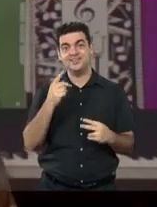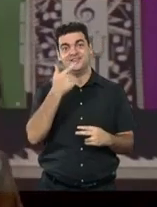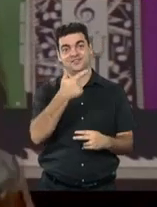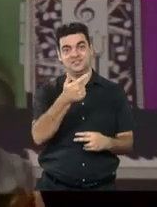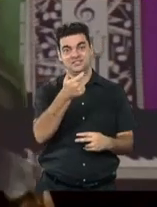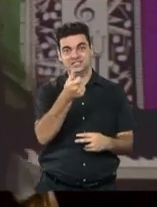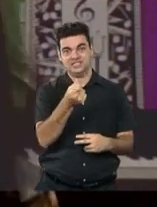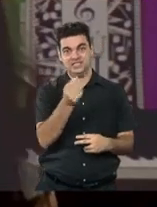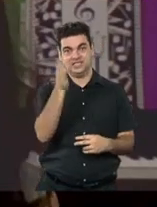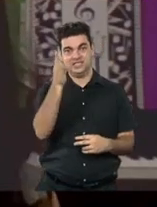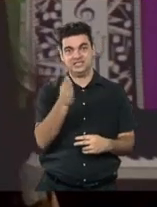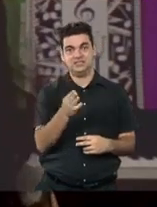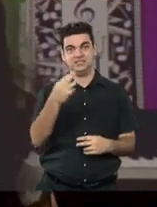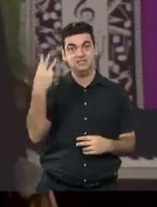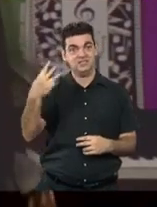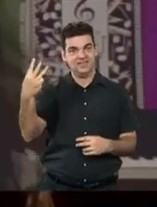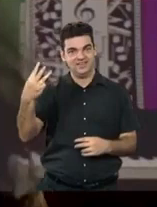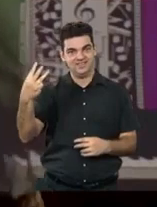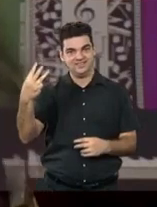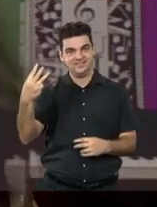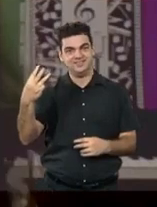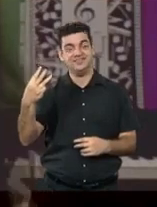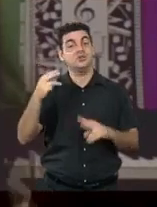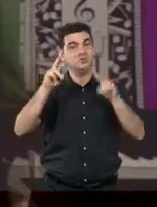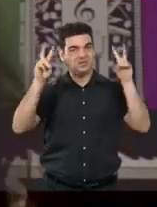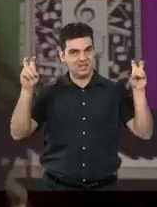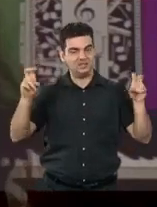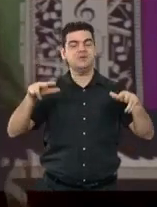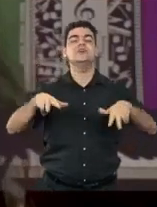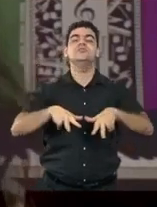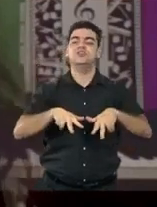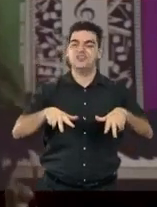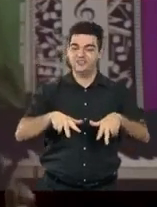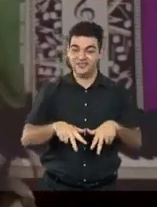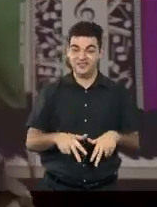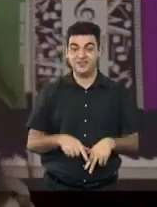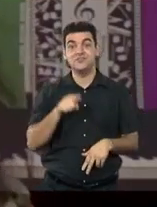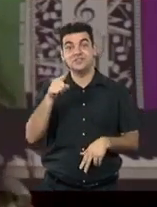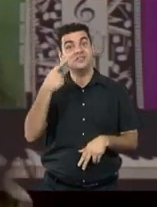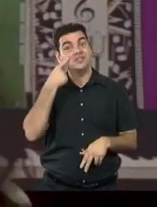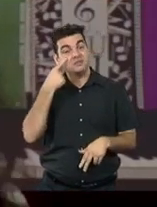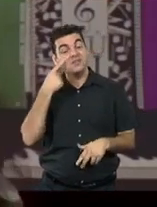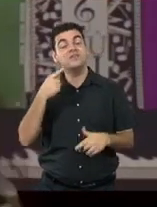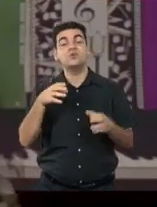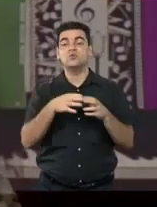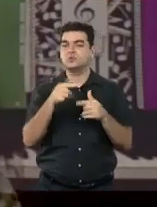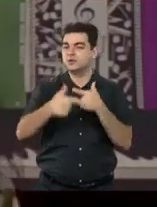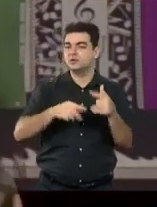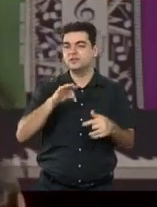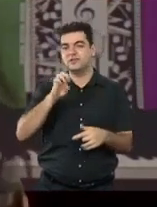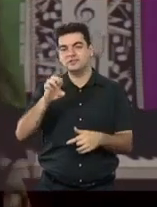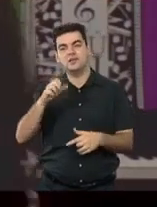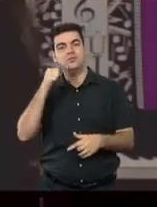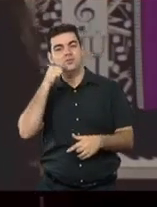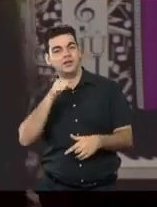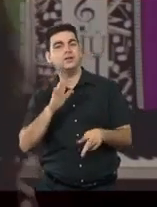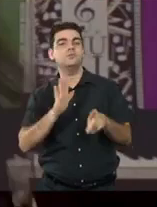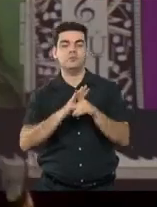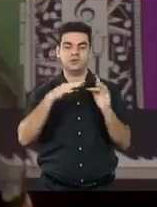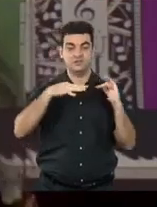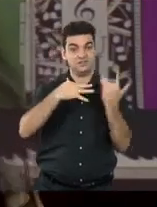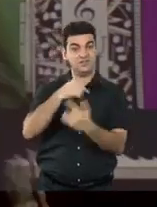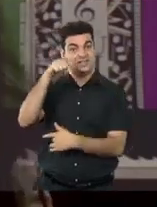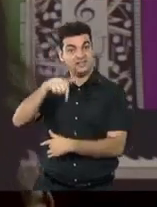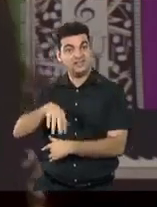de março, com o tema gênero. Convidamos também a acompanharem os trabalhos da Comissão TSE Mulheres pelas redes sociais do TSE